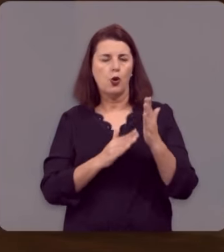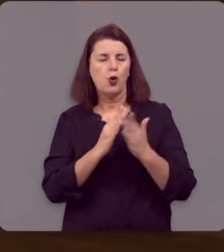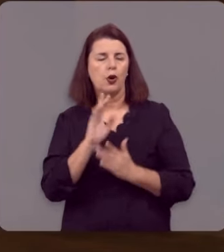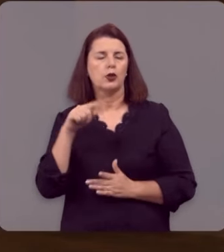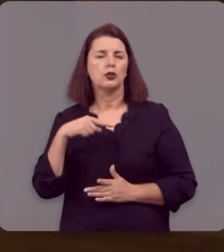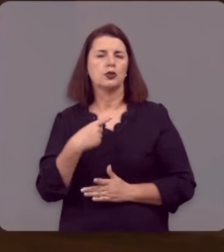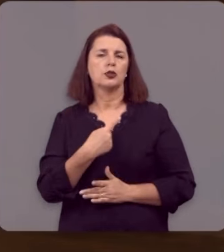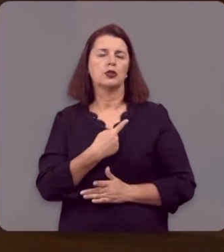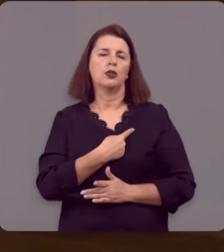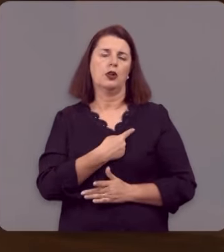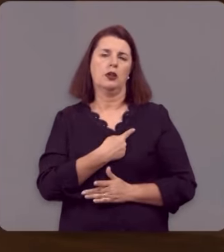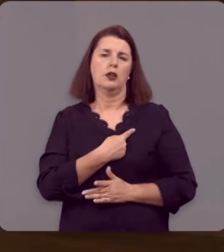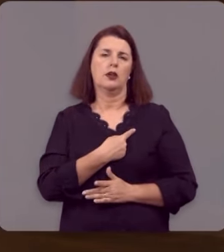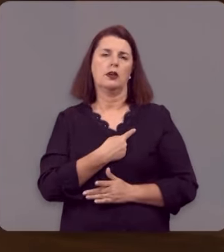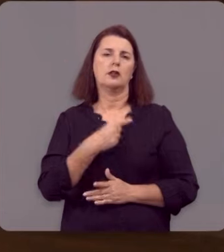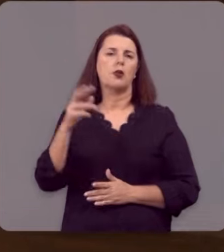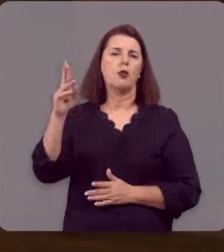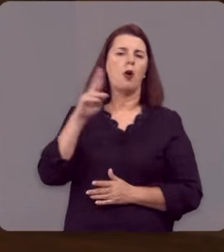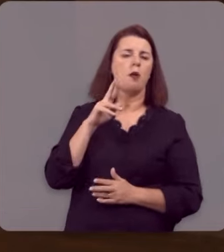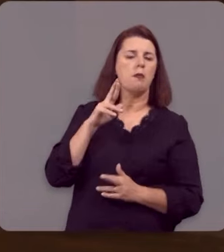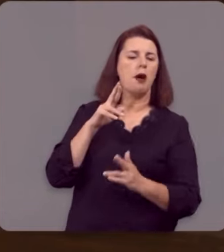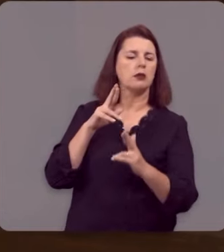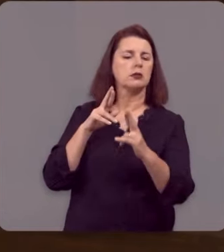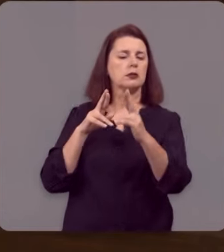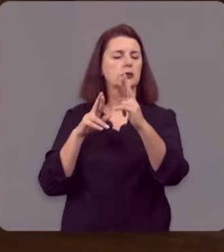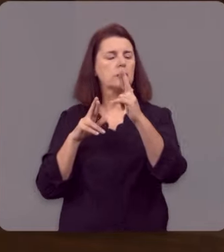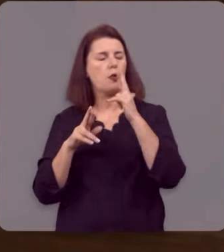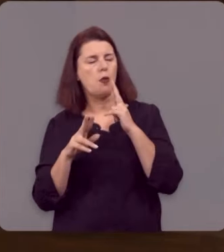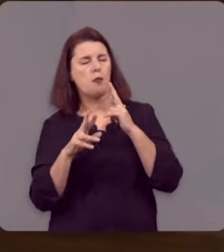todos nós seremos culpados.